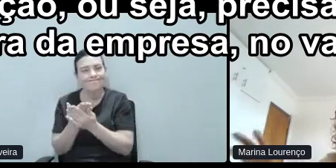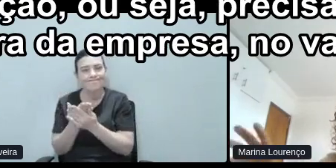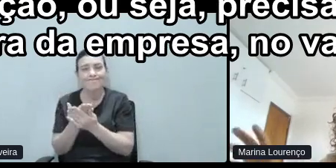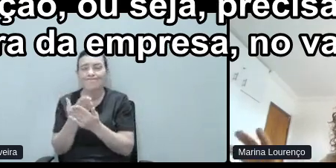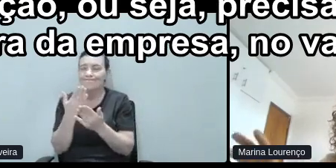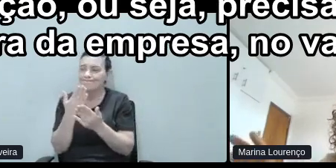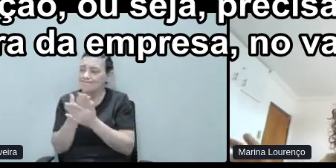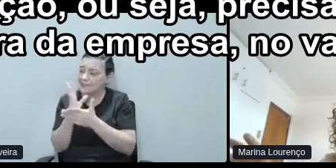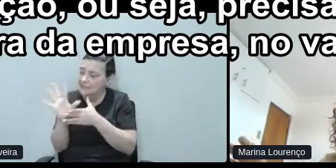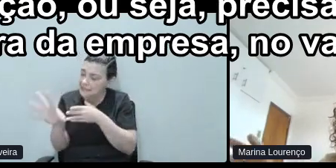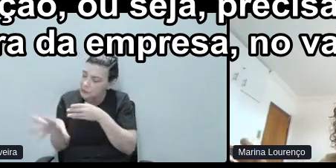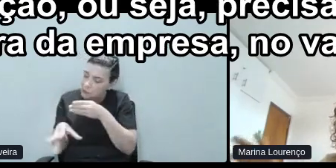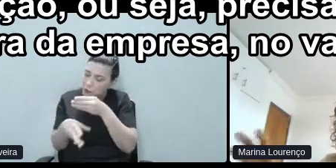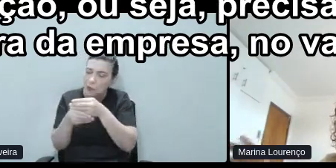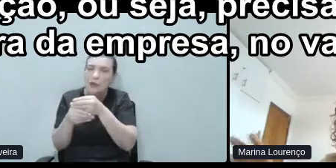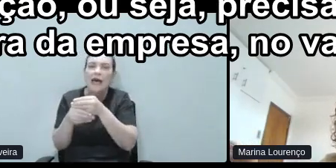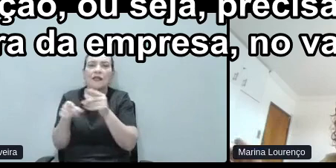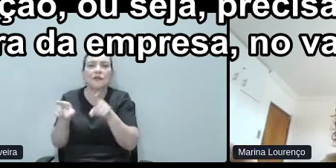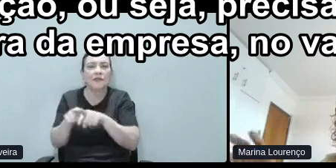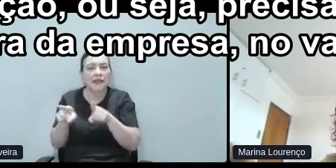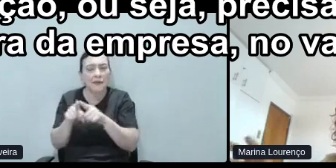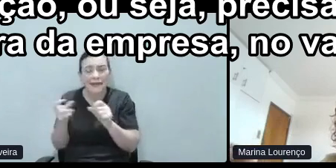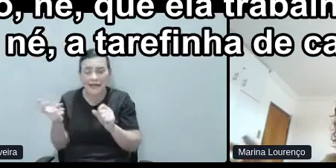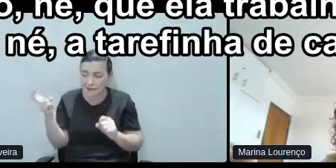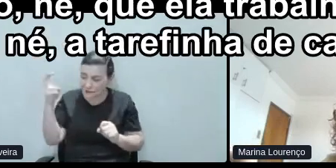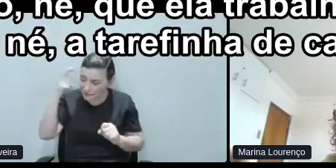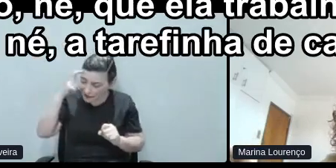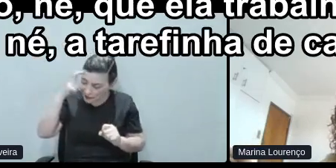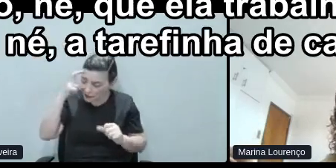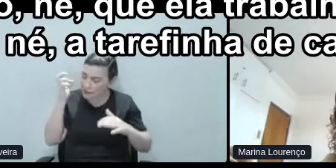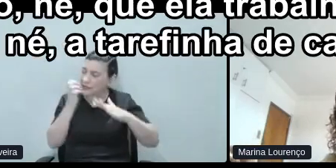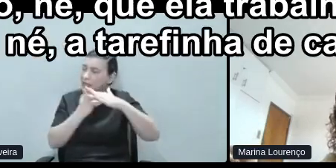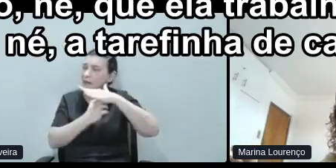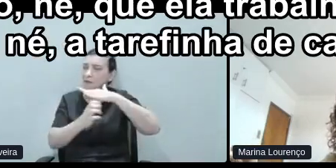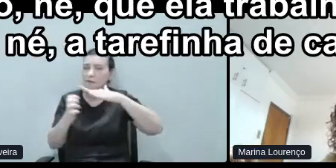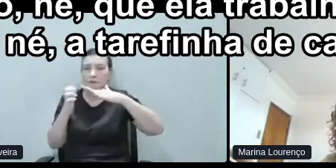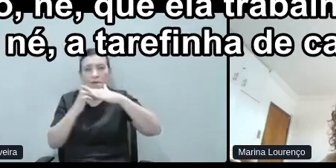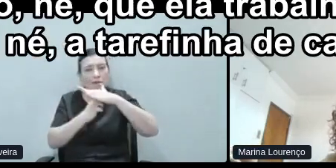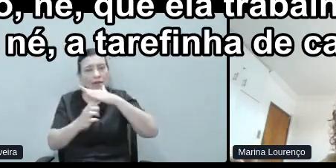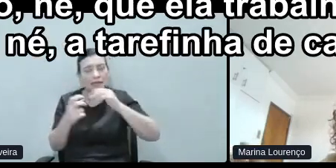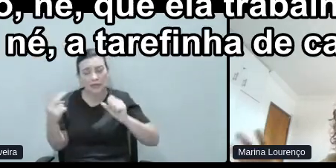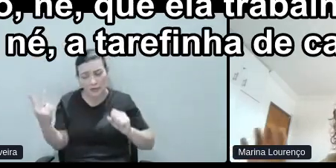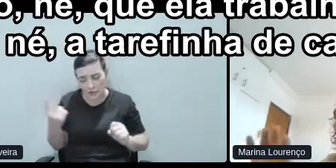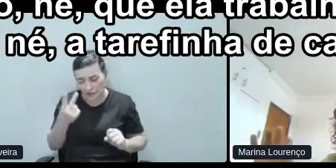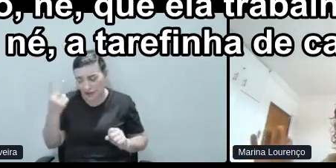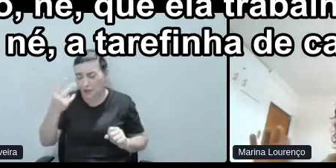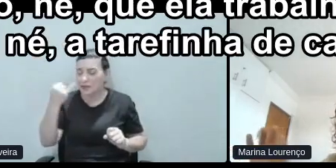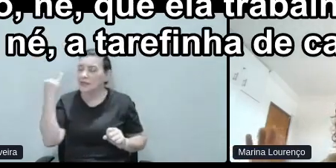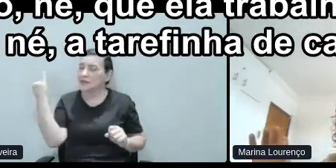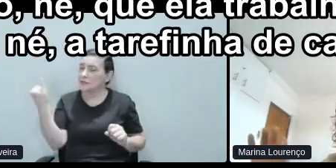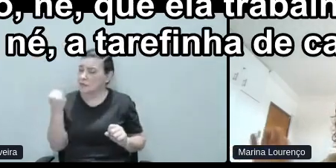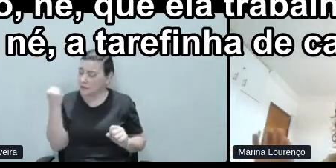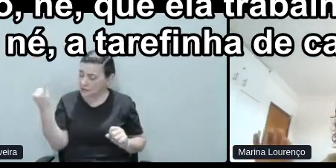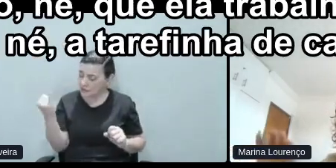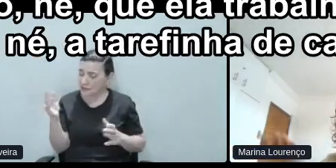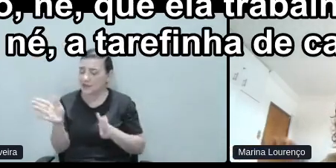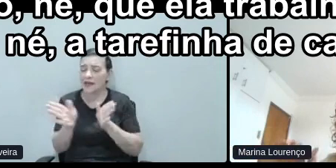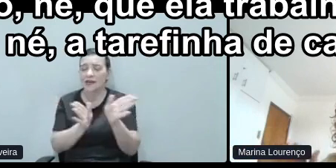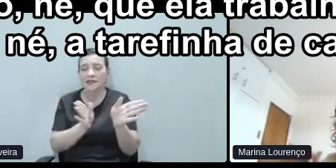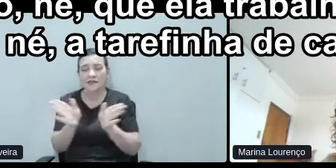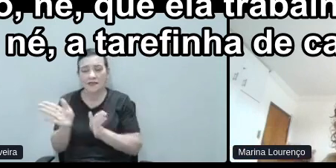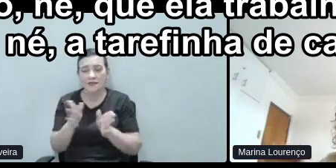incorporado na cultura da empresa, no valor da empresa, no princípio, né, que ela trabalha. Isso precisa ser